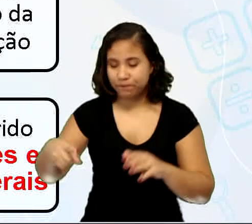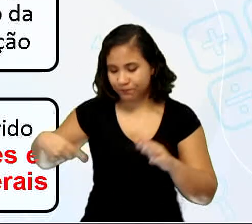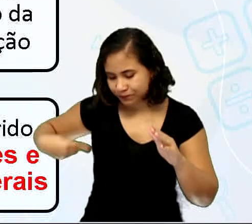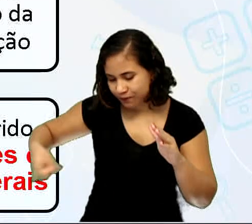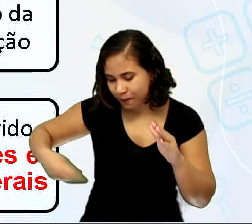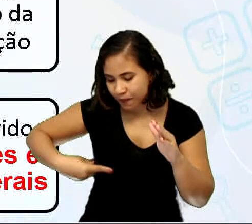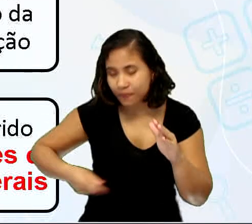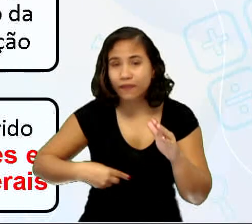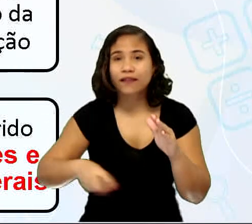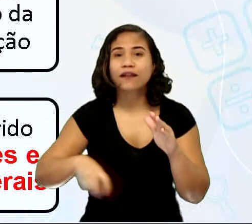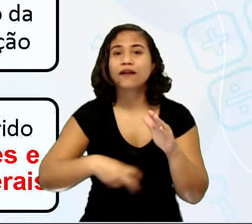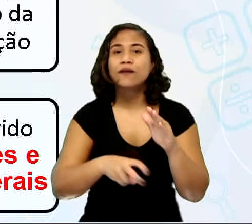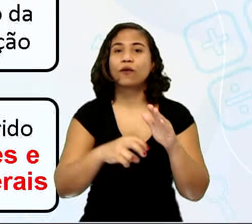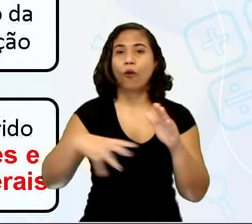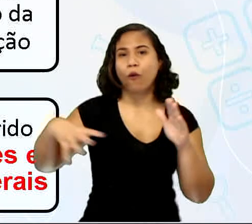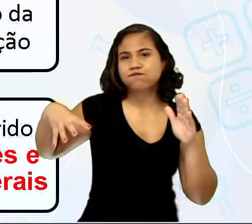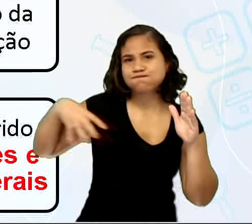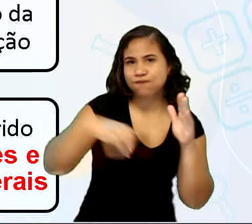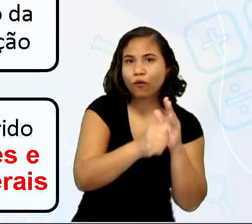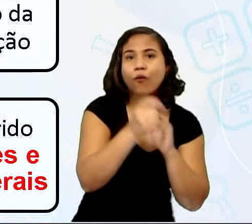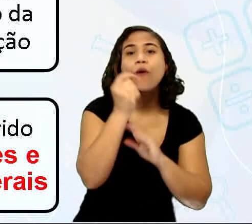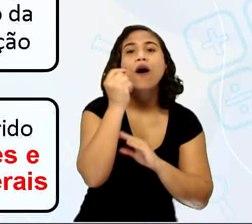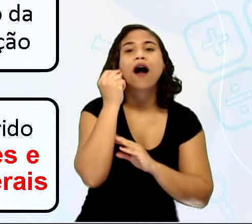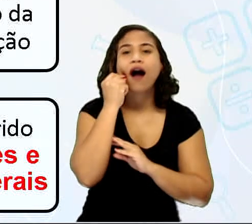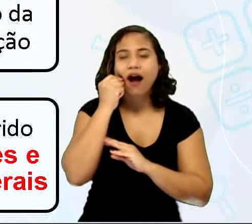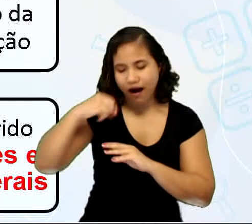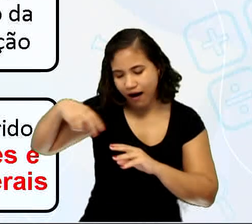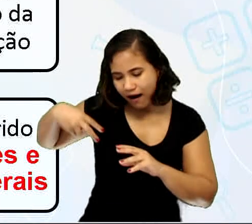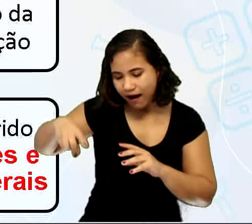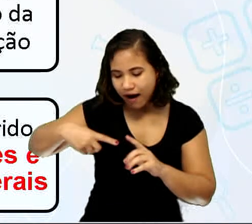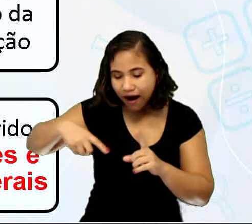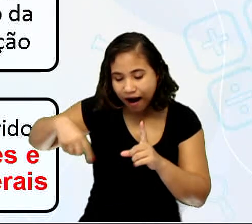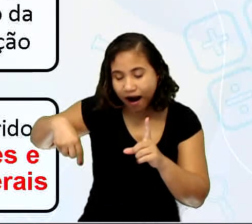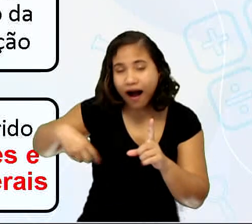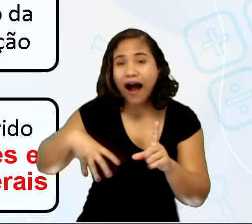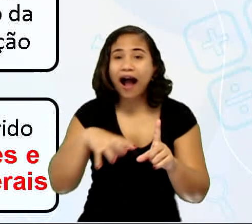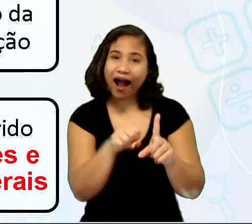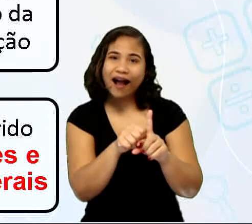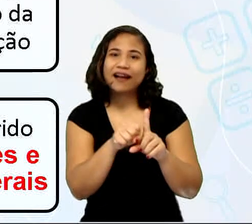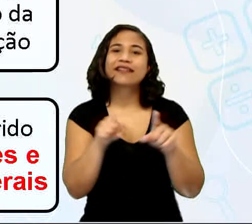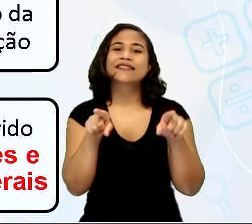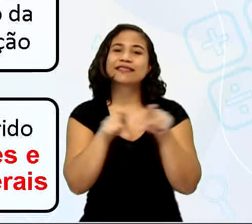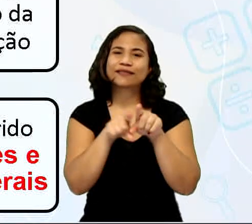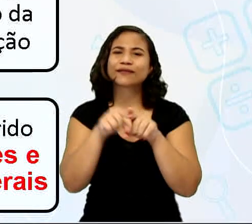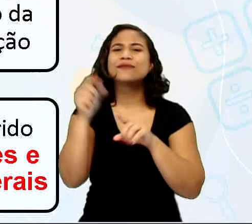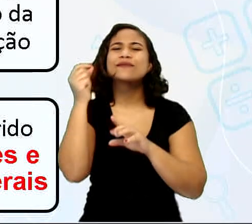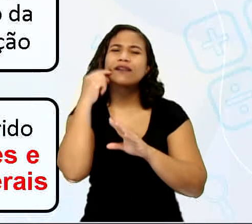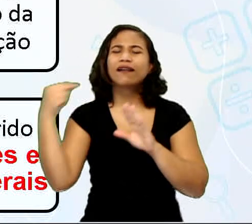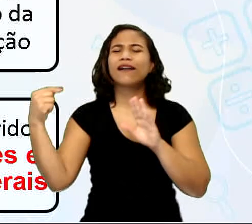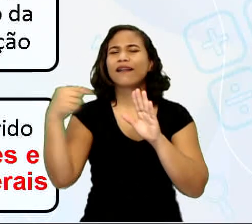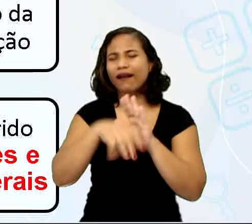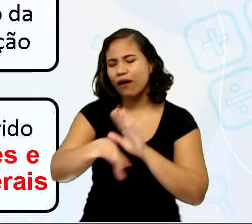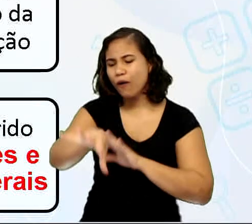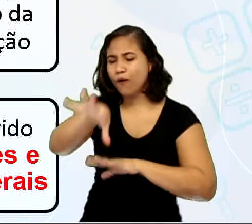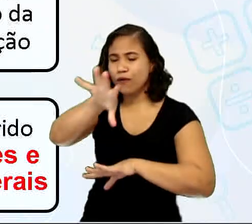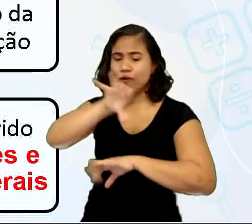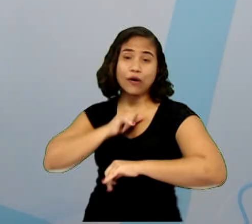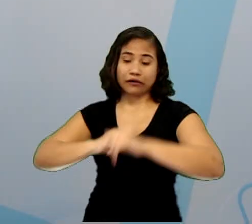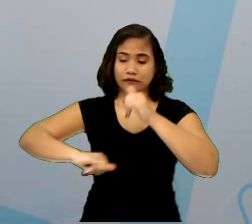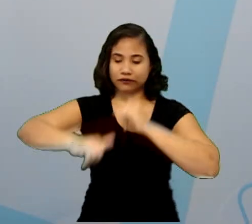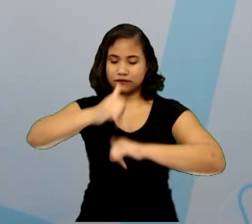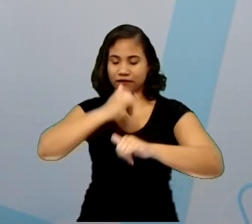se alimenta do rato, obtendo essa energia e os nutrientes presentes no rato. Então, há essa